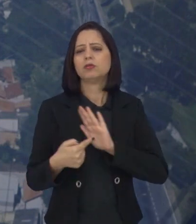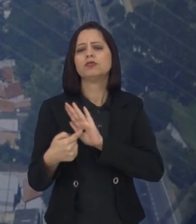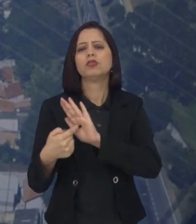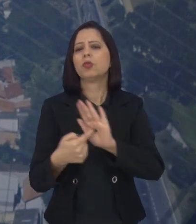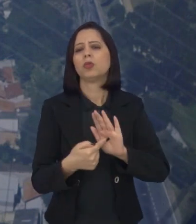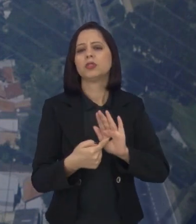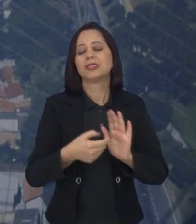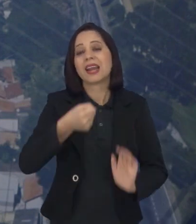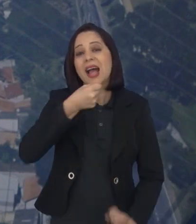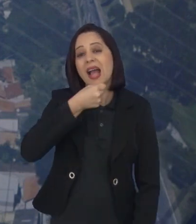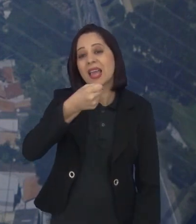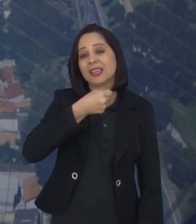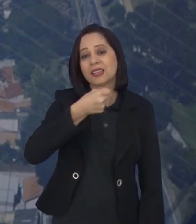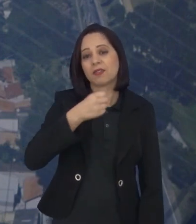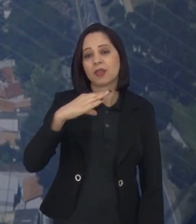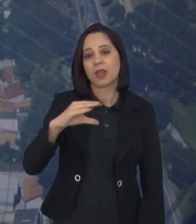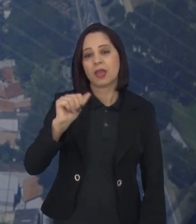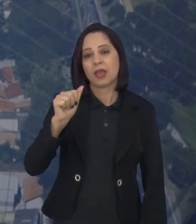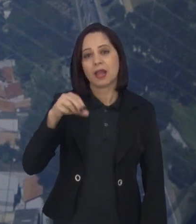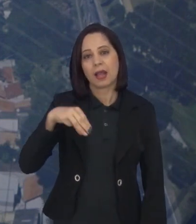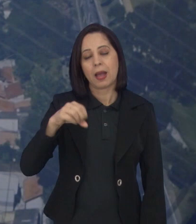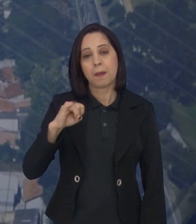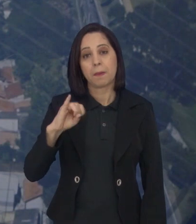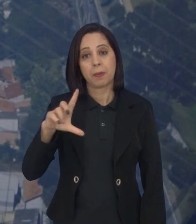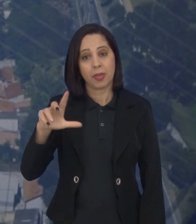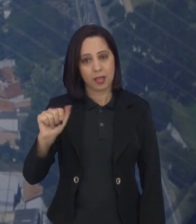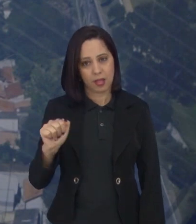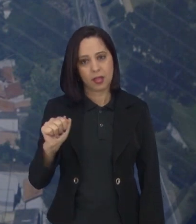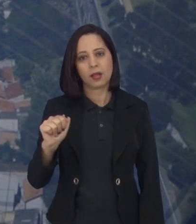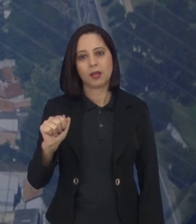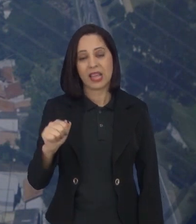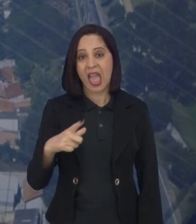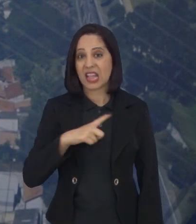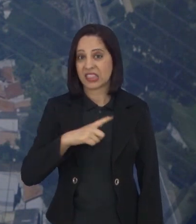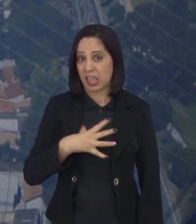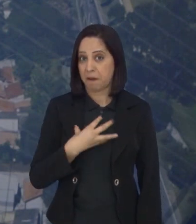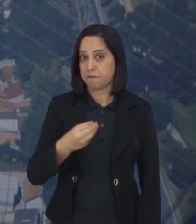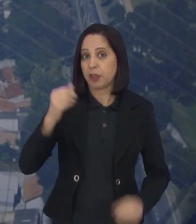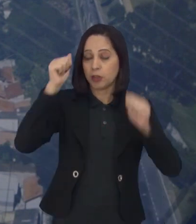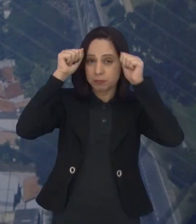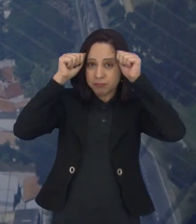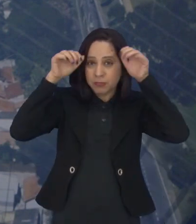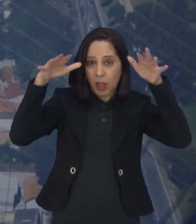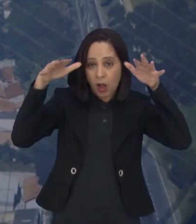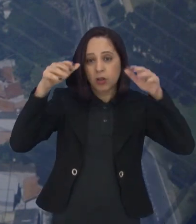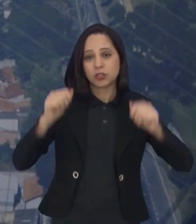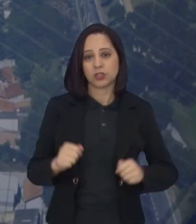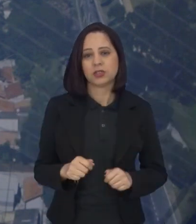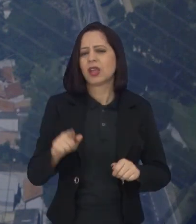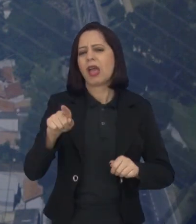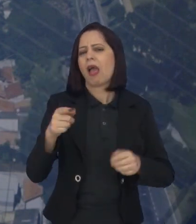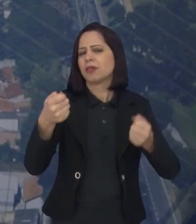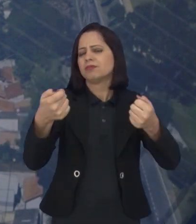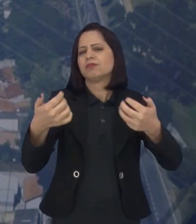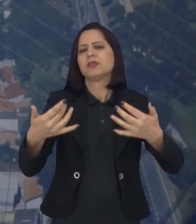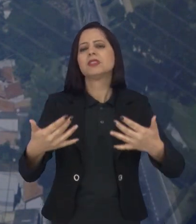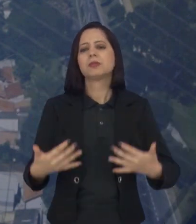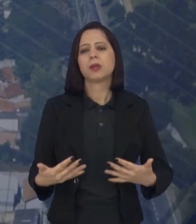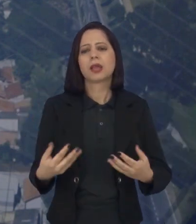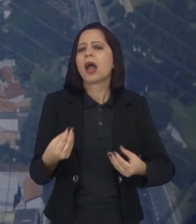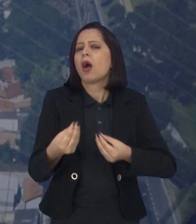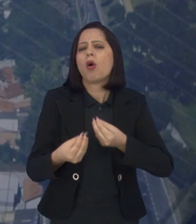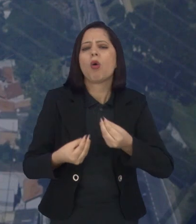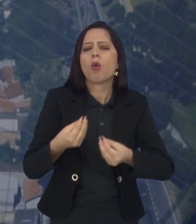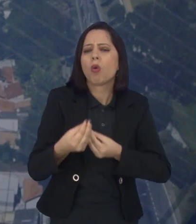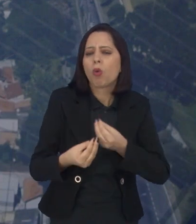gente, o depoimento da Camila Calaui, que ela tem um filho autista. E ela vai explicar um pouquinho para a gente como